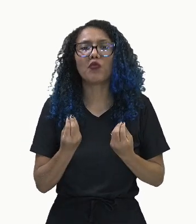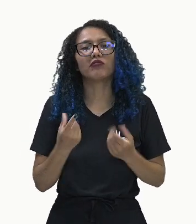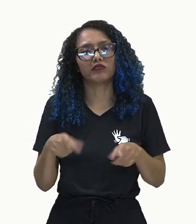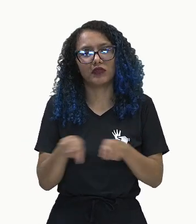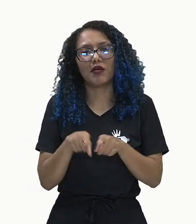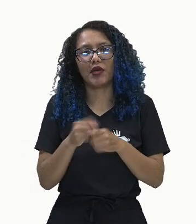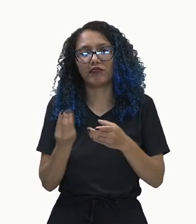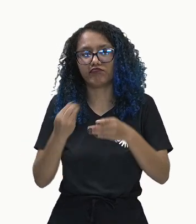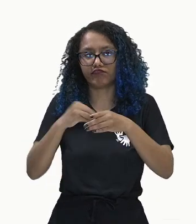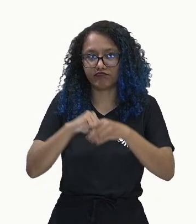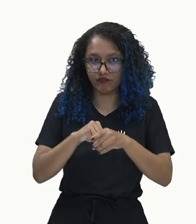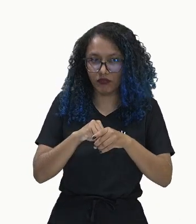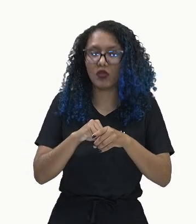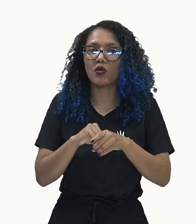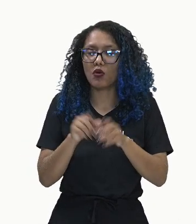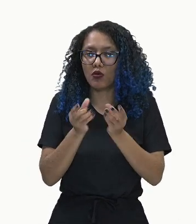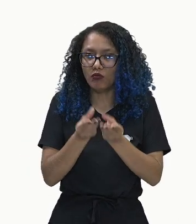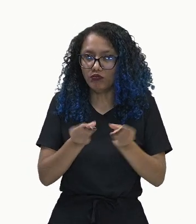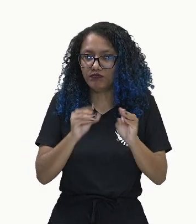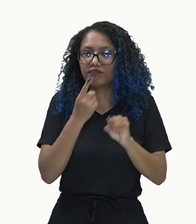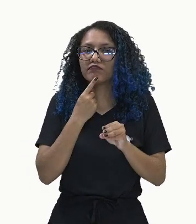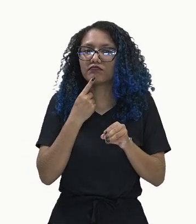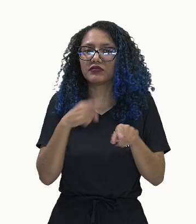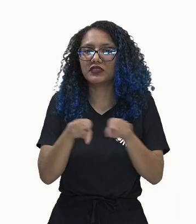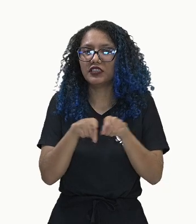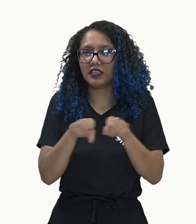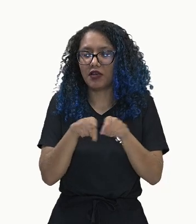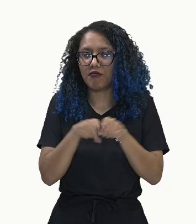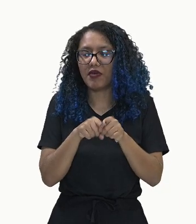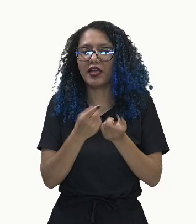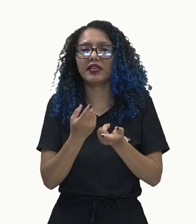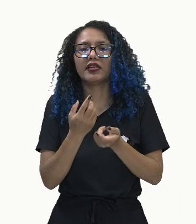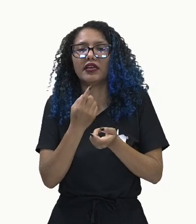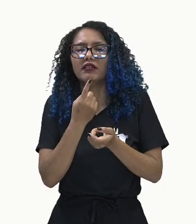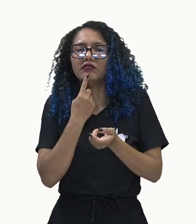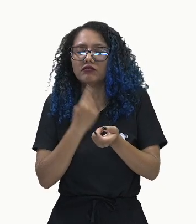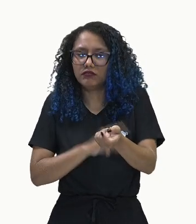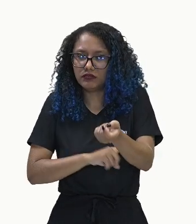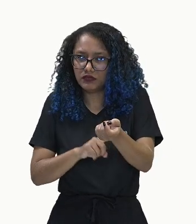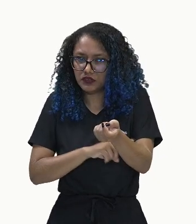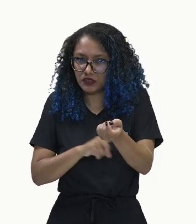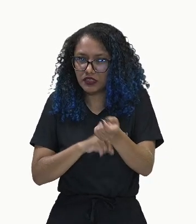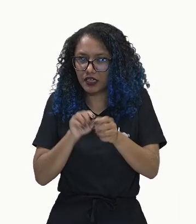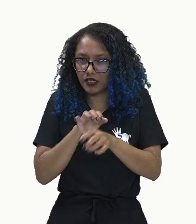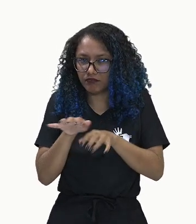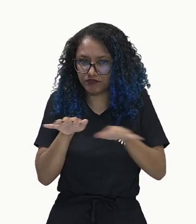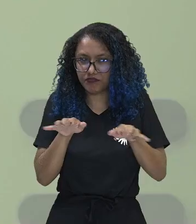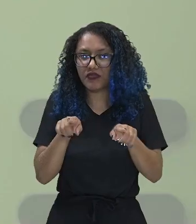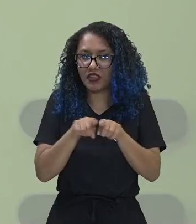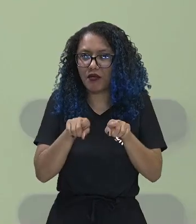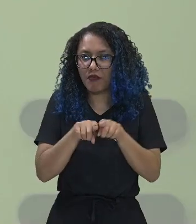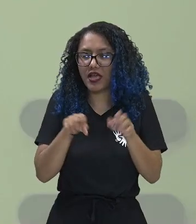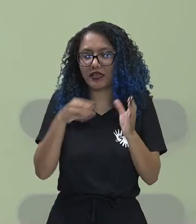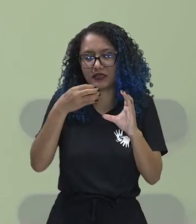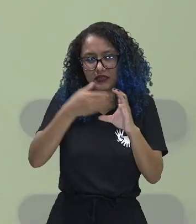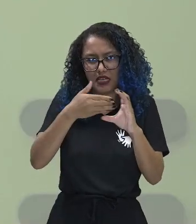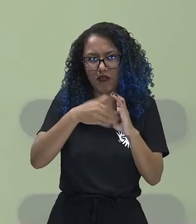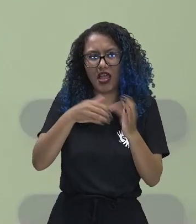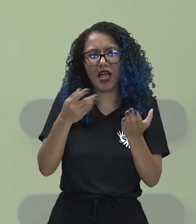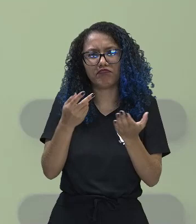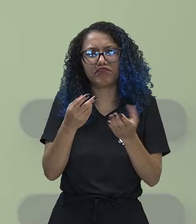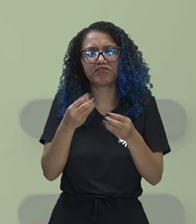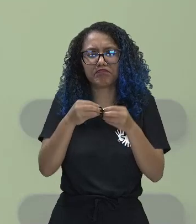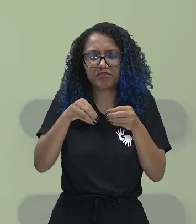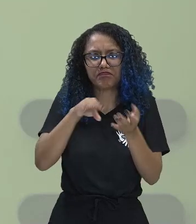também. Filtra o sangue e elimina as células danificadas. Então, para dar continuidade aí,